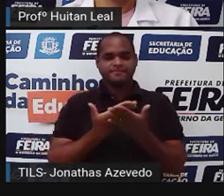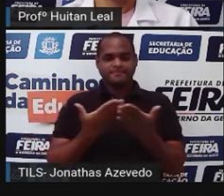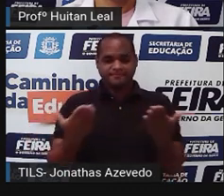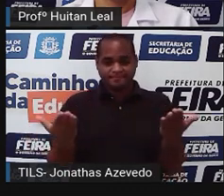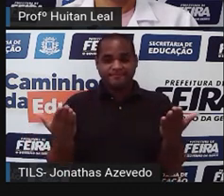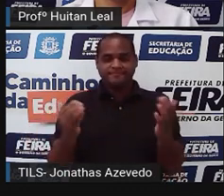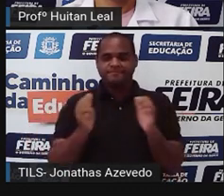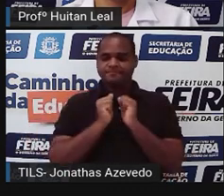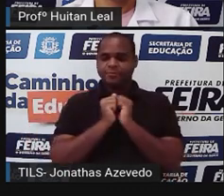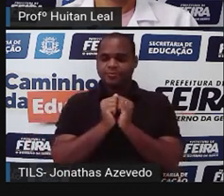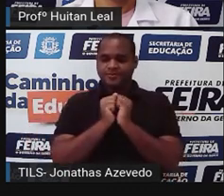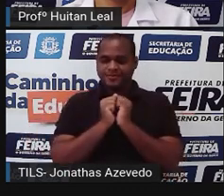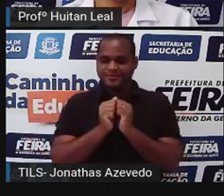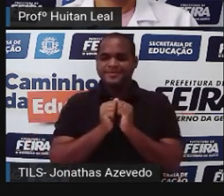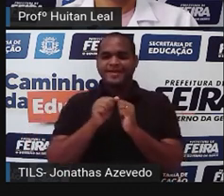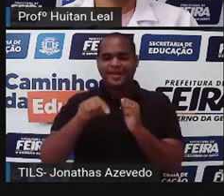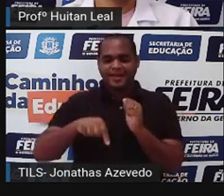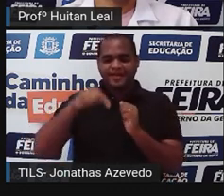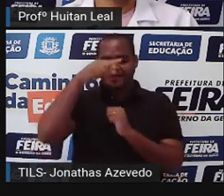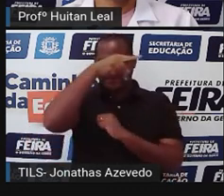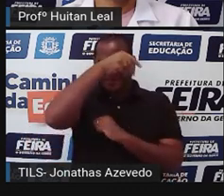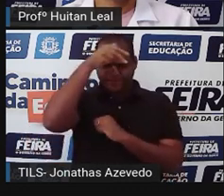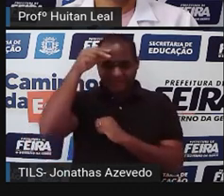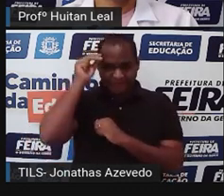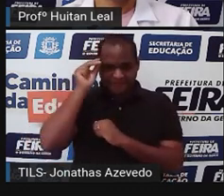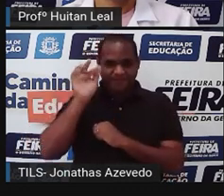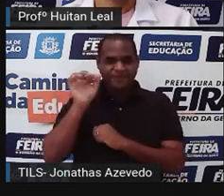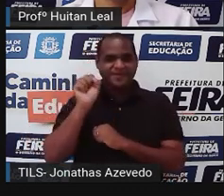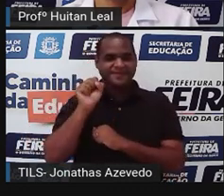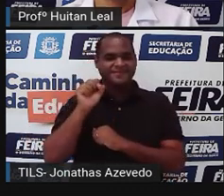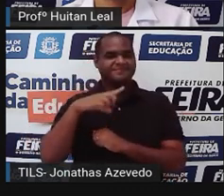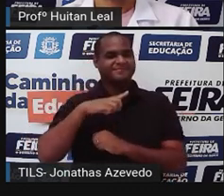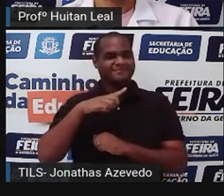estudantes da Rede Municipal de Feira de Santana.